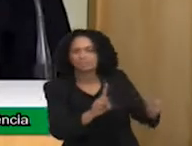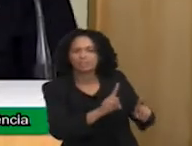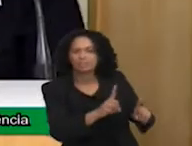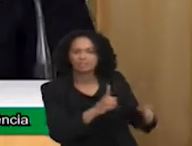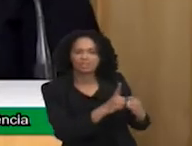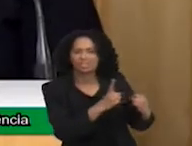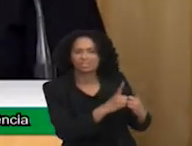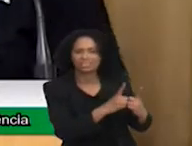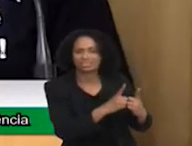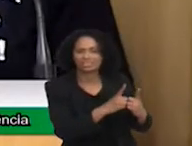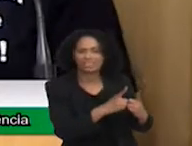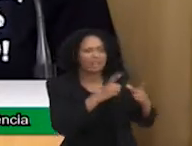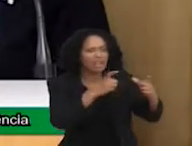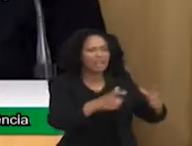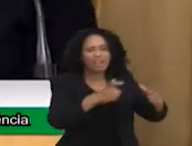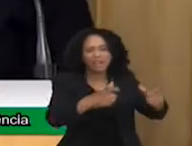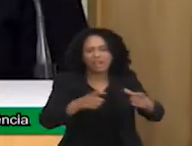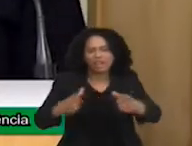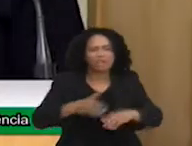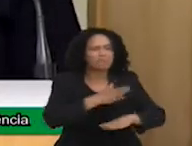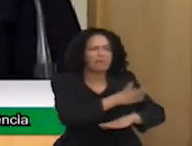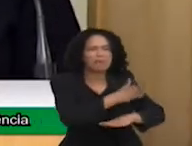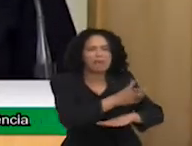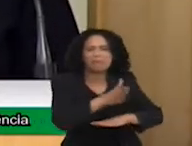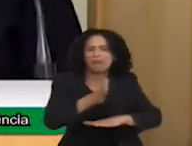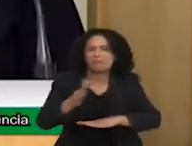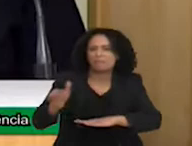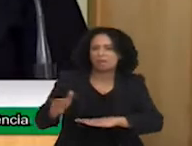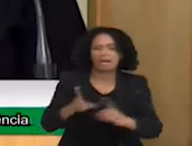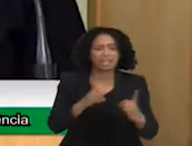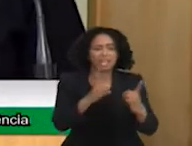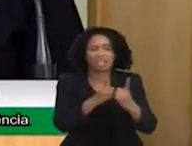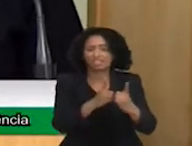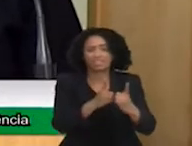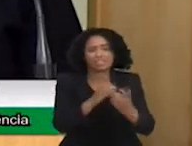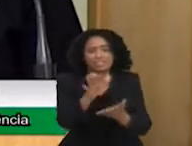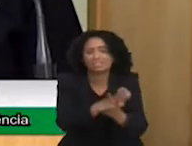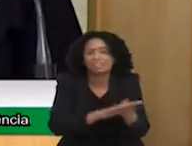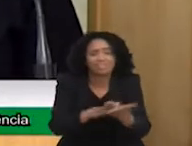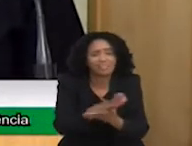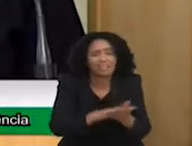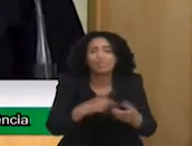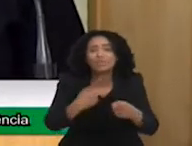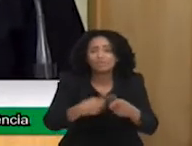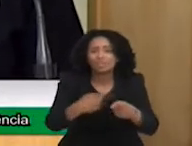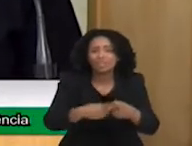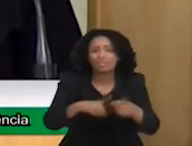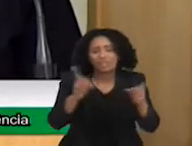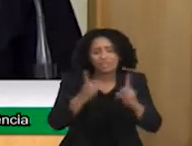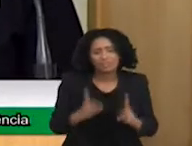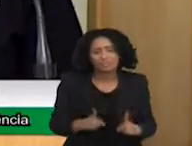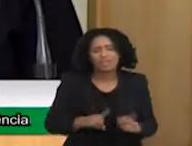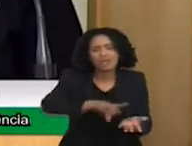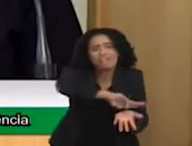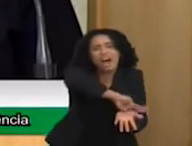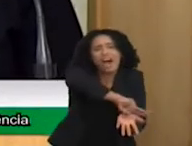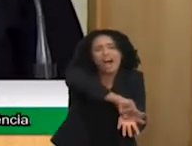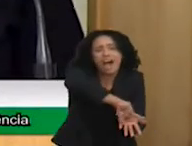ele era negado por um fator da deficiência múltipla. E aí eu pergunto, cadê as instituições de deficiência múltipla?